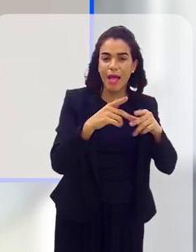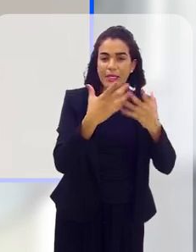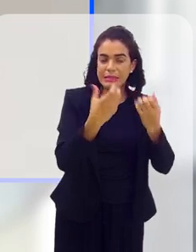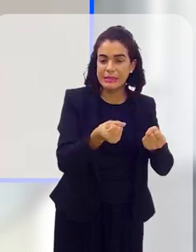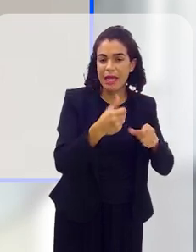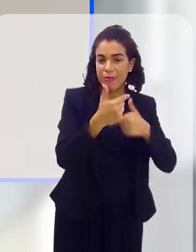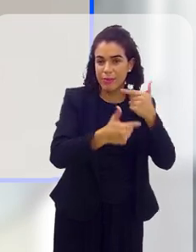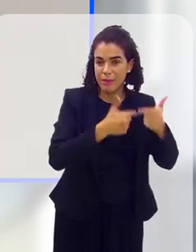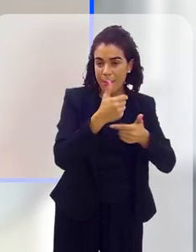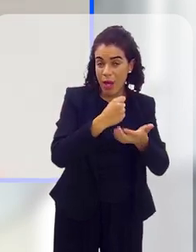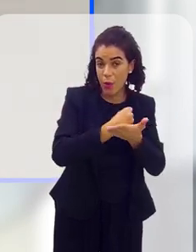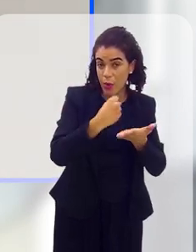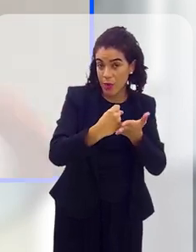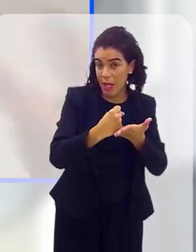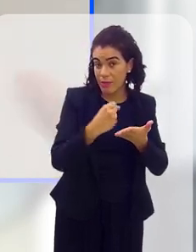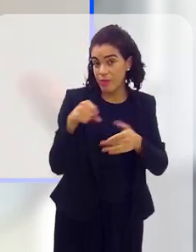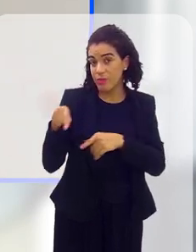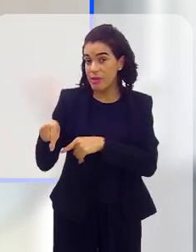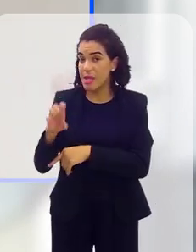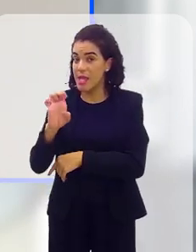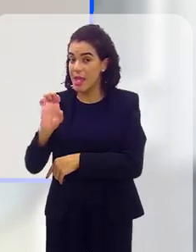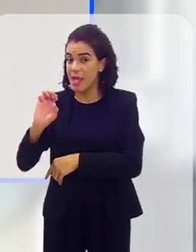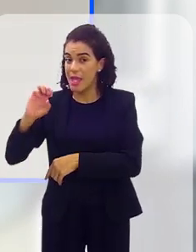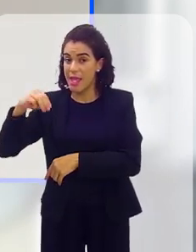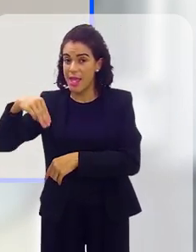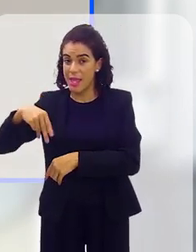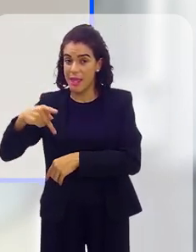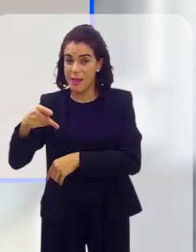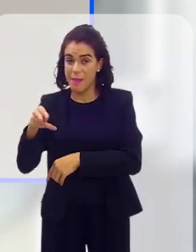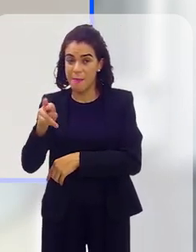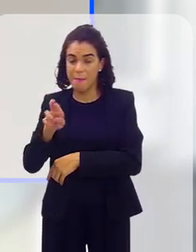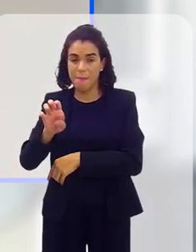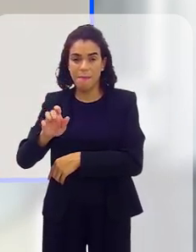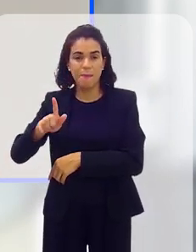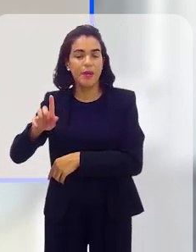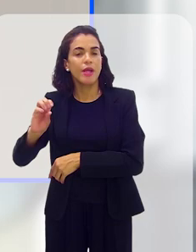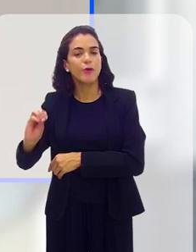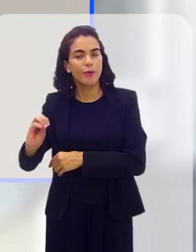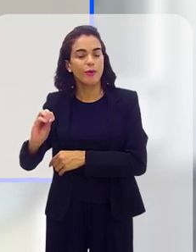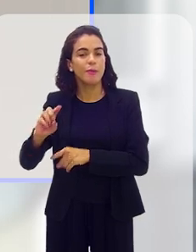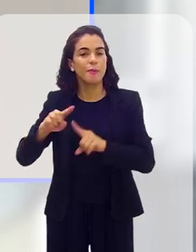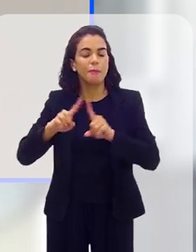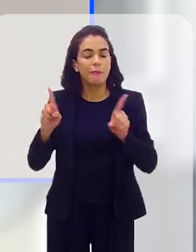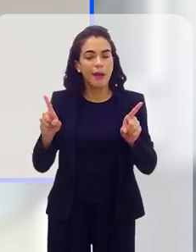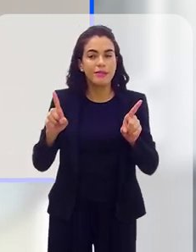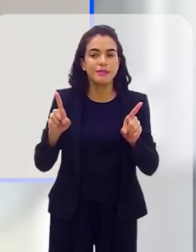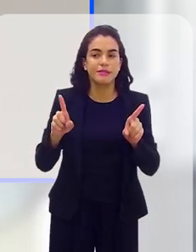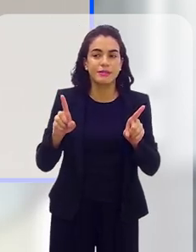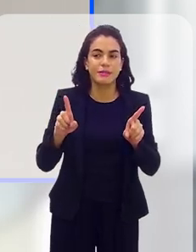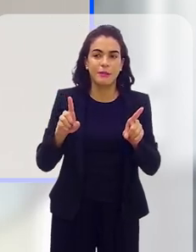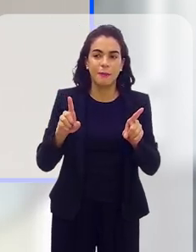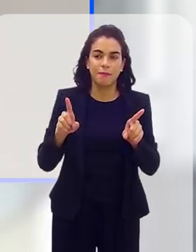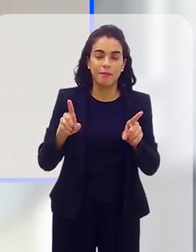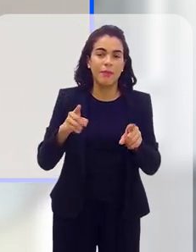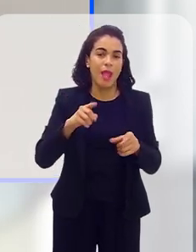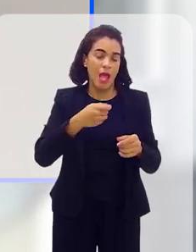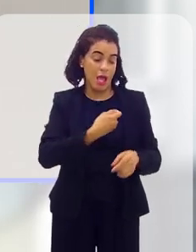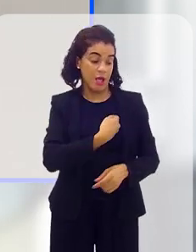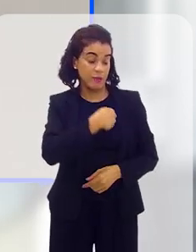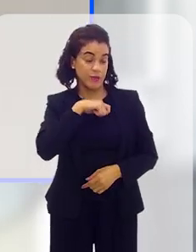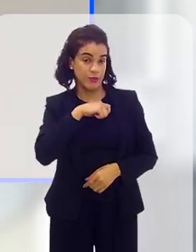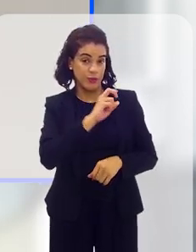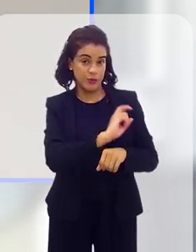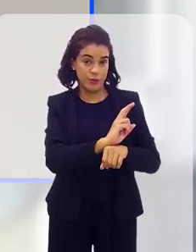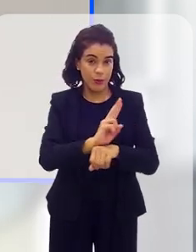até que ponto deve ser formalizado um contrato de emprego, existe essa discussão, mas nada impede